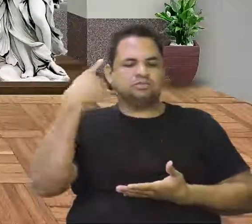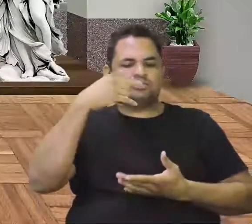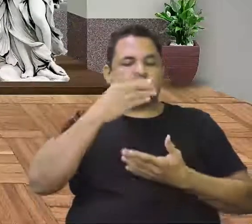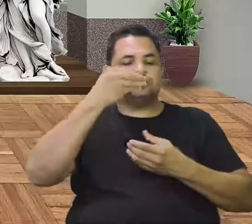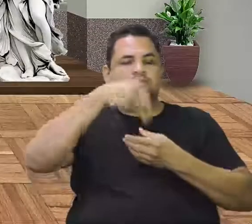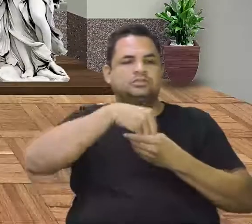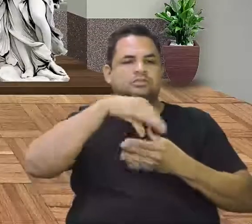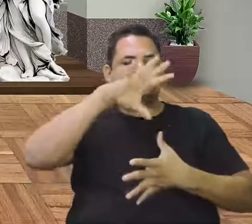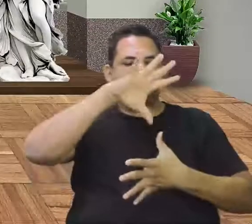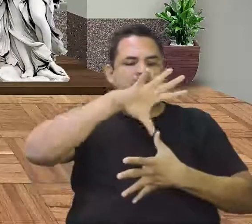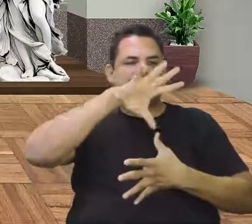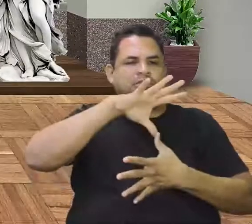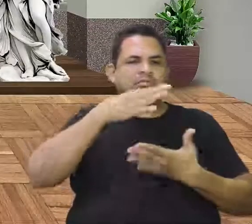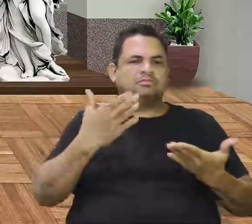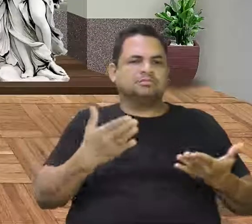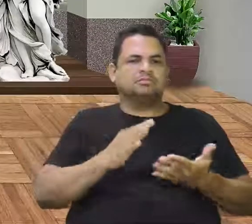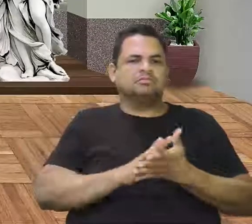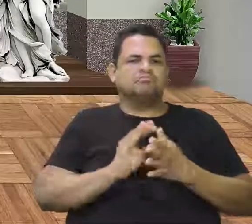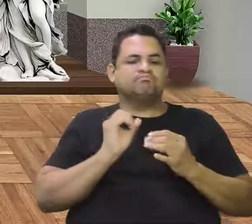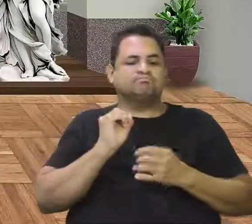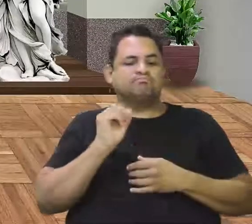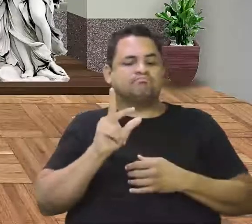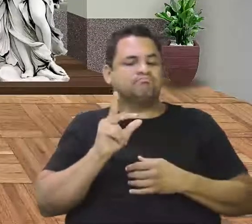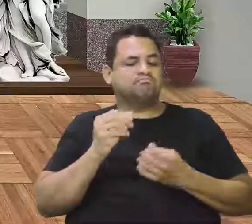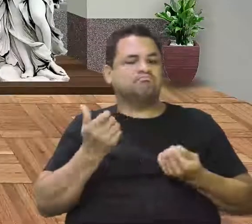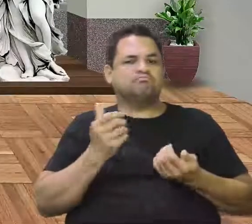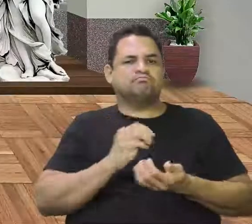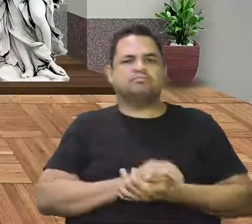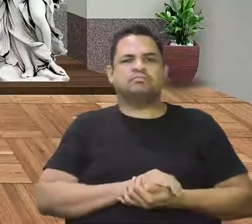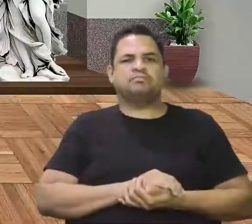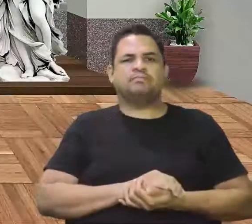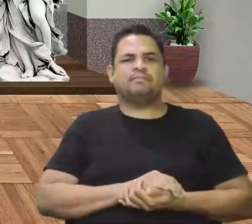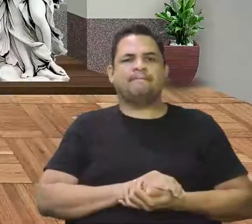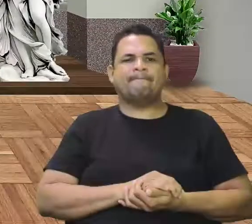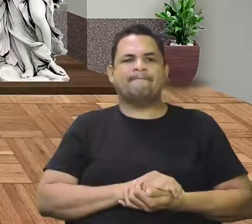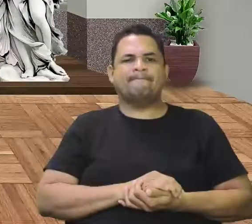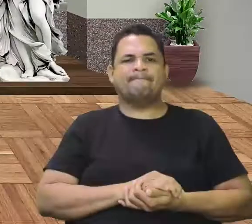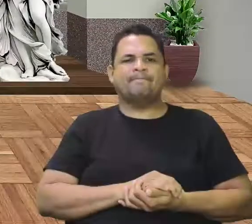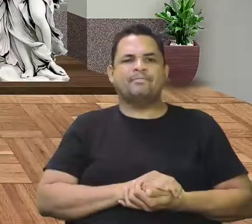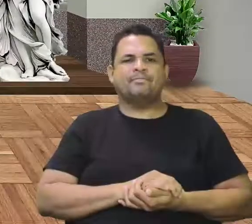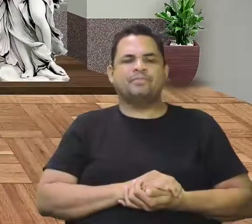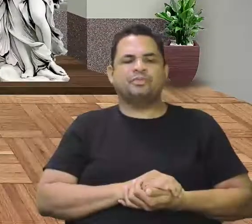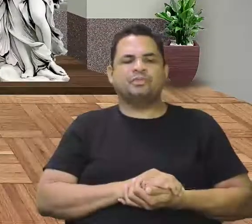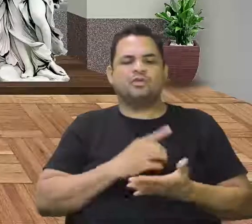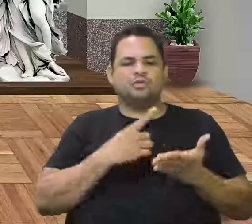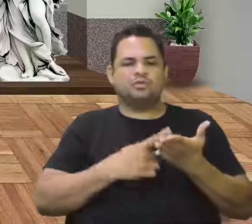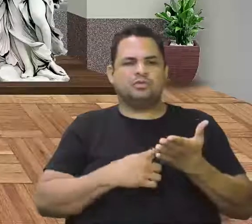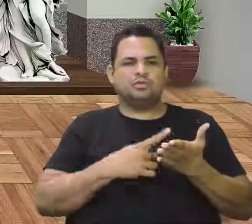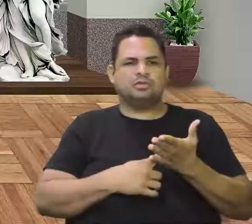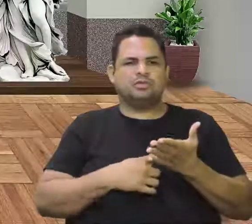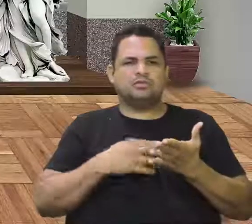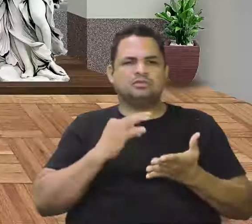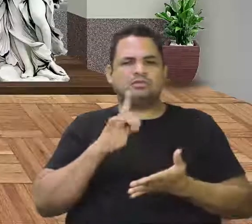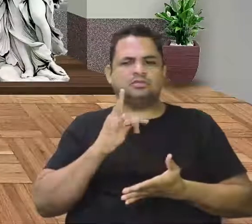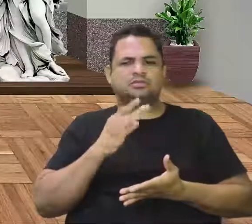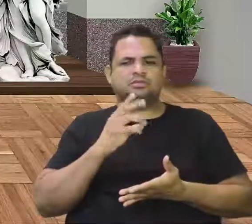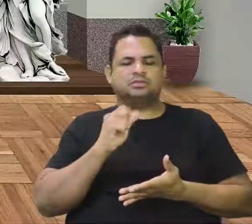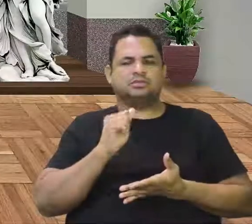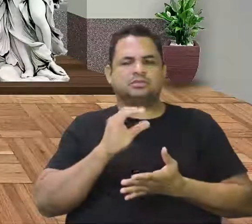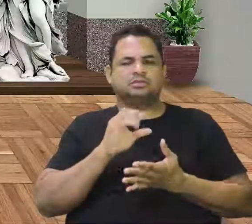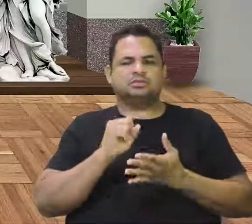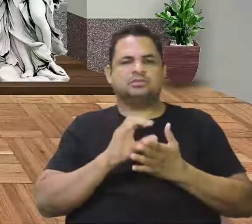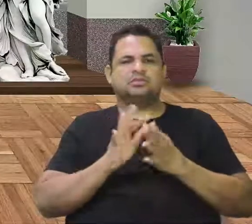Ok? Ok, professor. No Tratado de Tordesilhas, foi definido